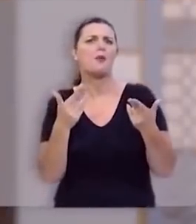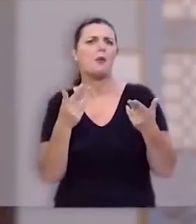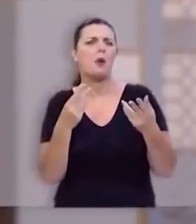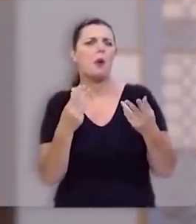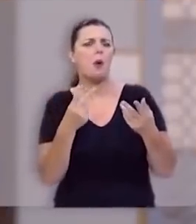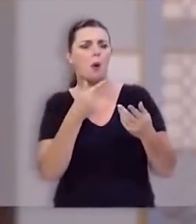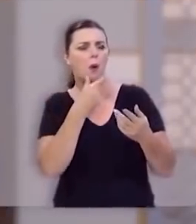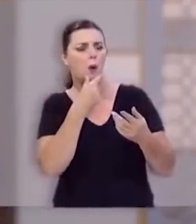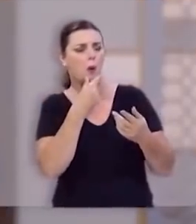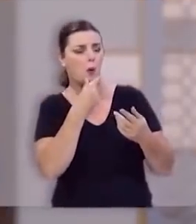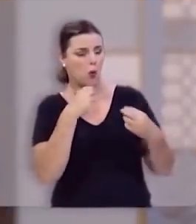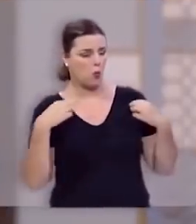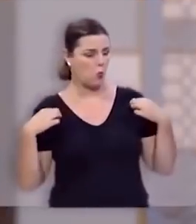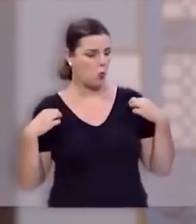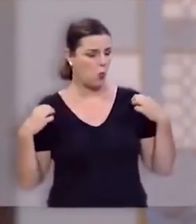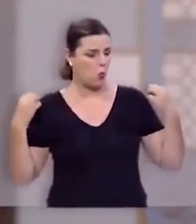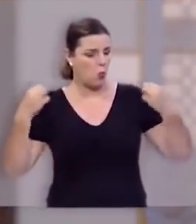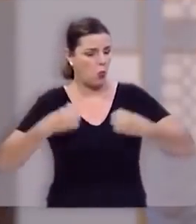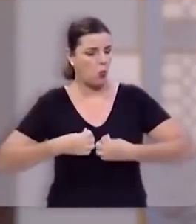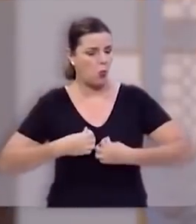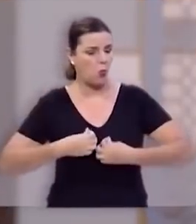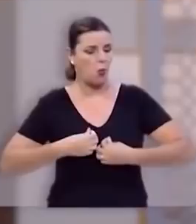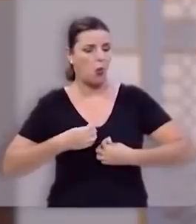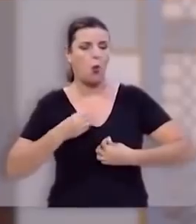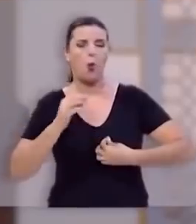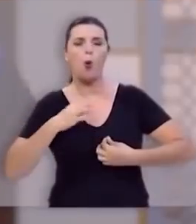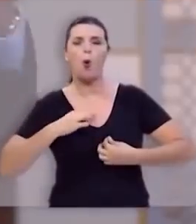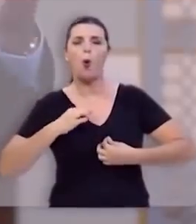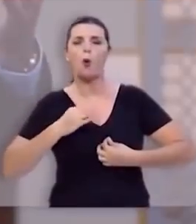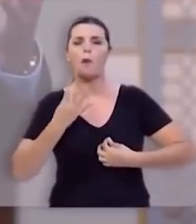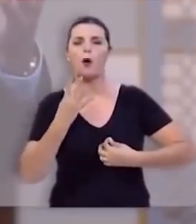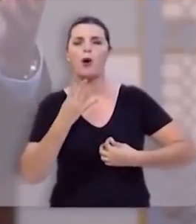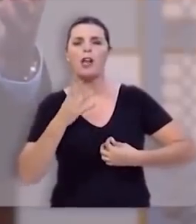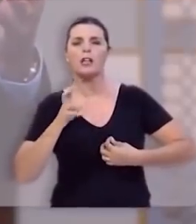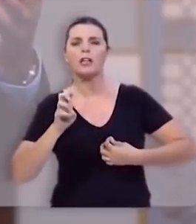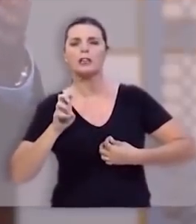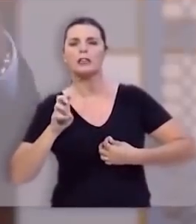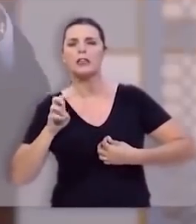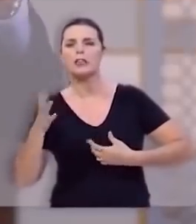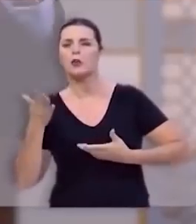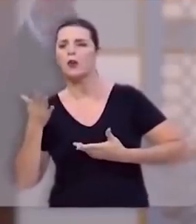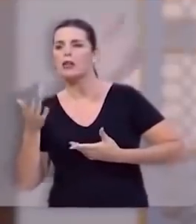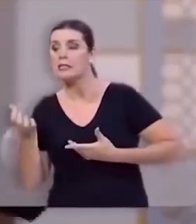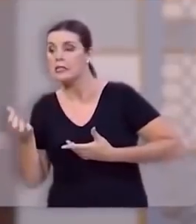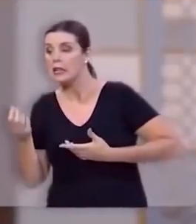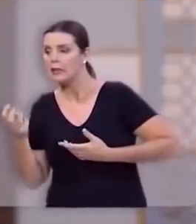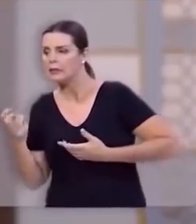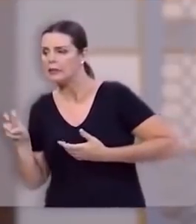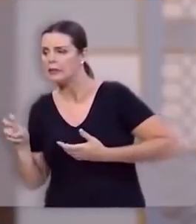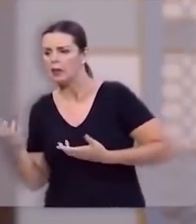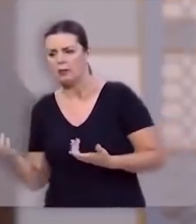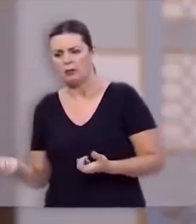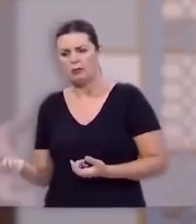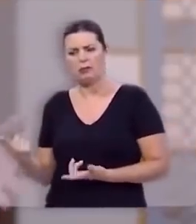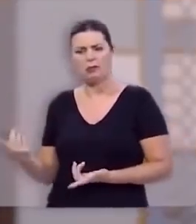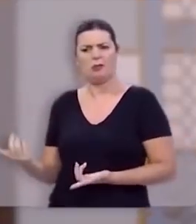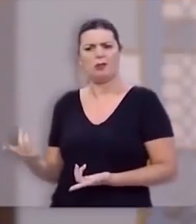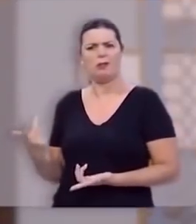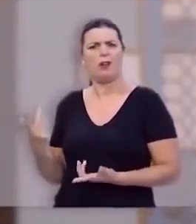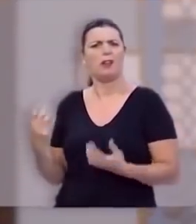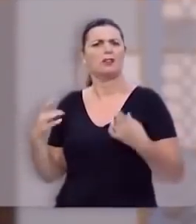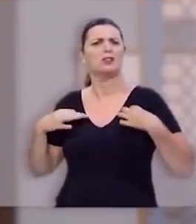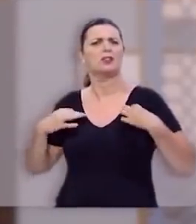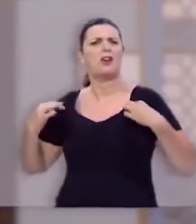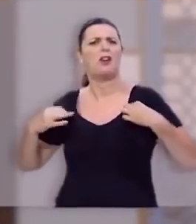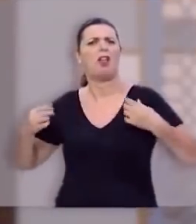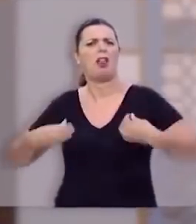cidadão, manequim 45, com a roupa de manequim 65. Vai sobrar armadura.